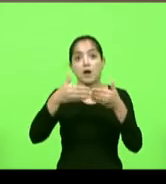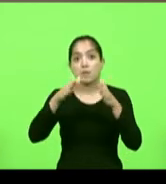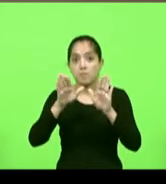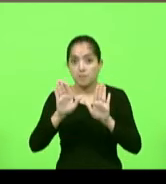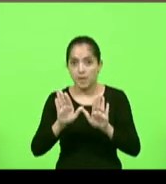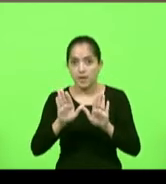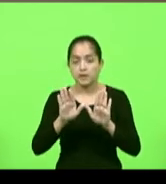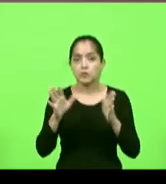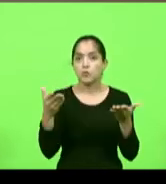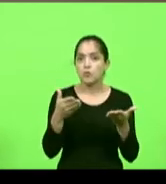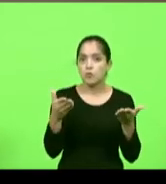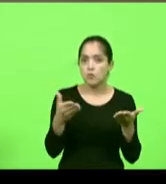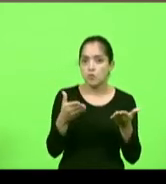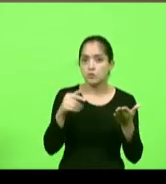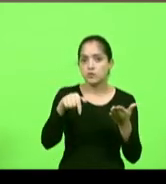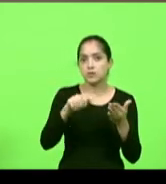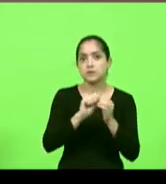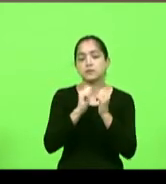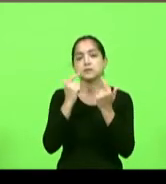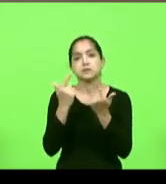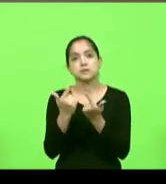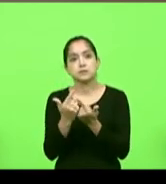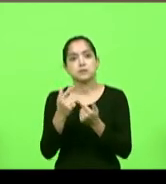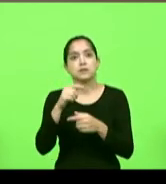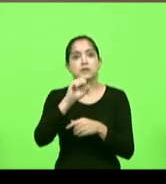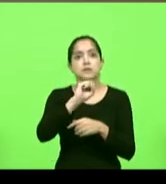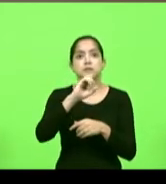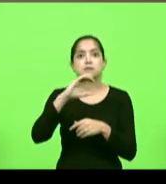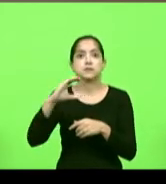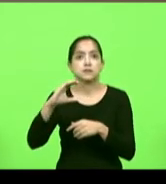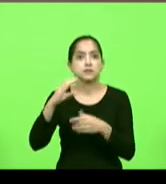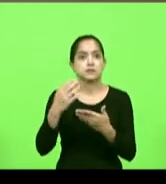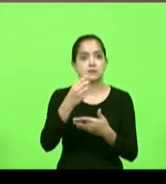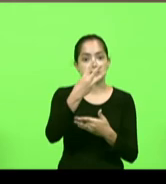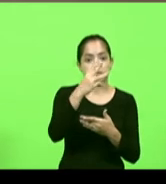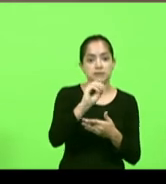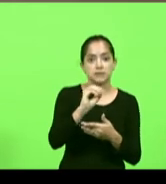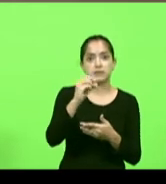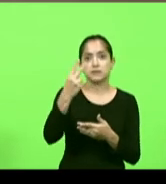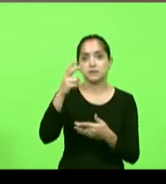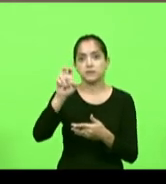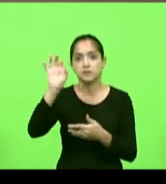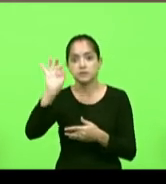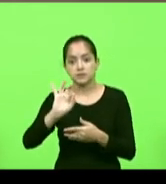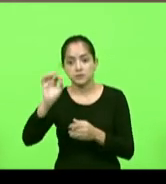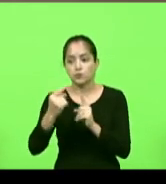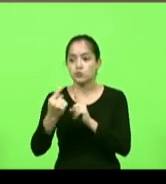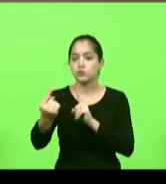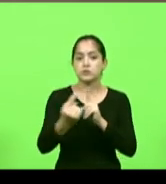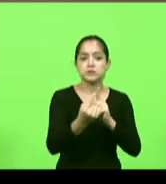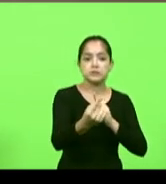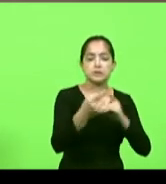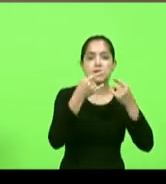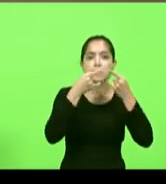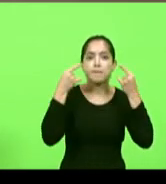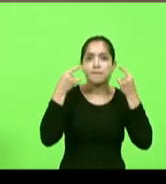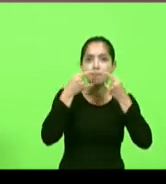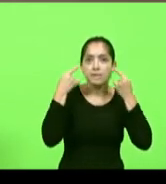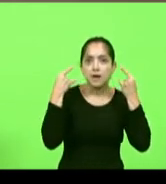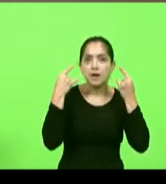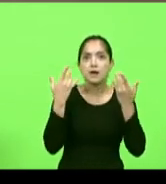como estamos aqui em Santa Catarina com 25% 30% com distanciamento com máscara com